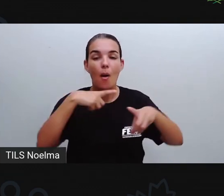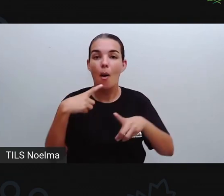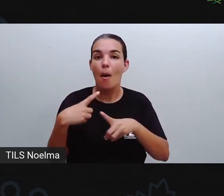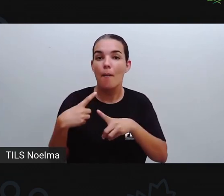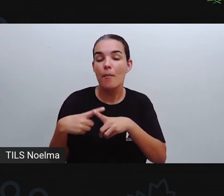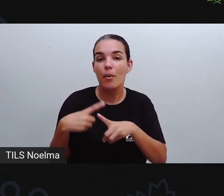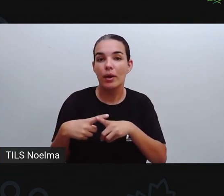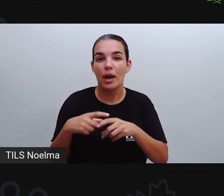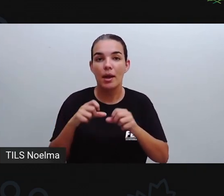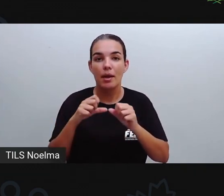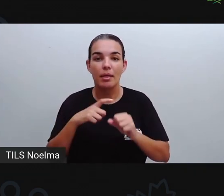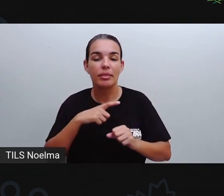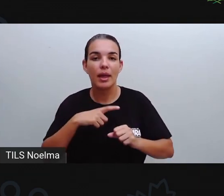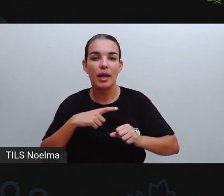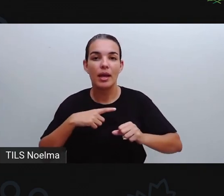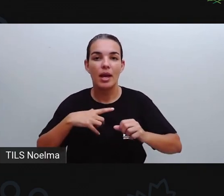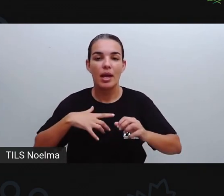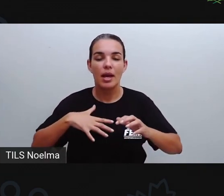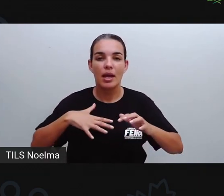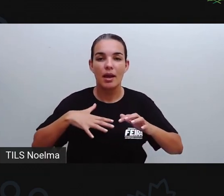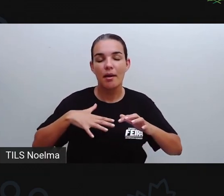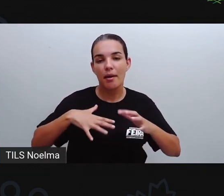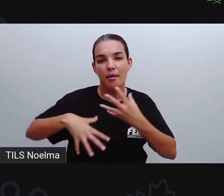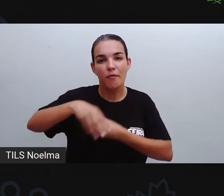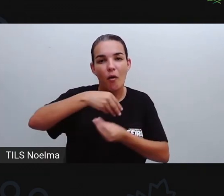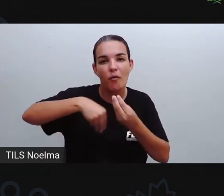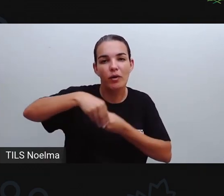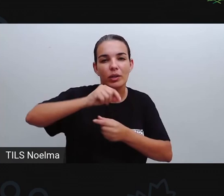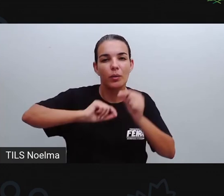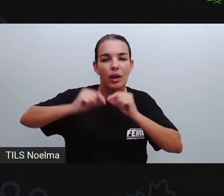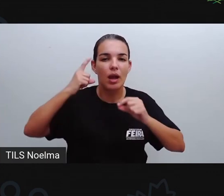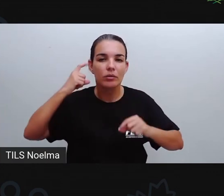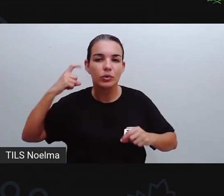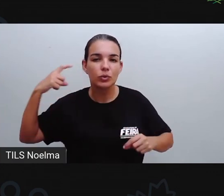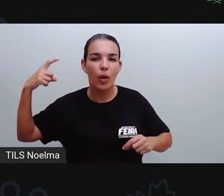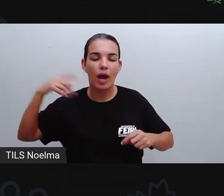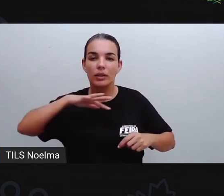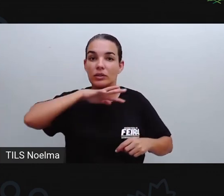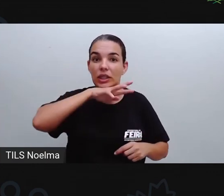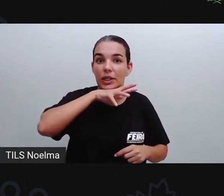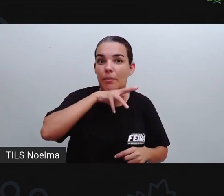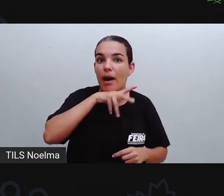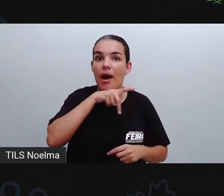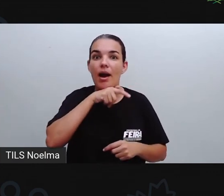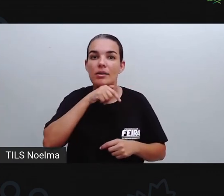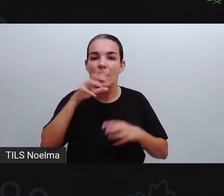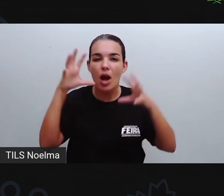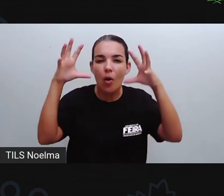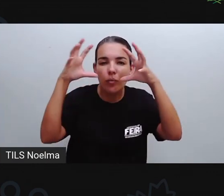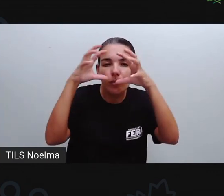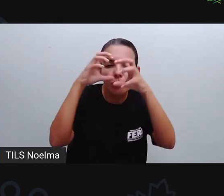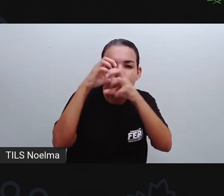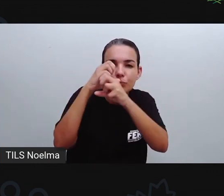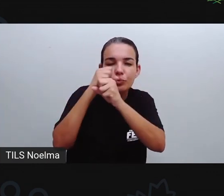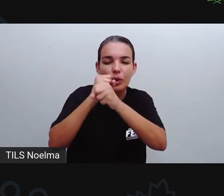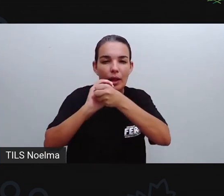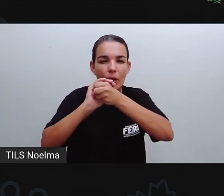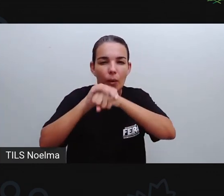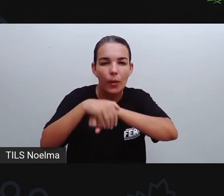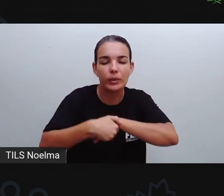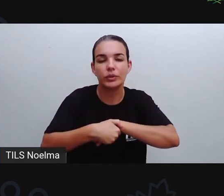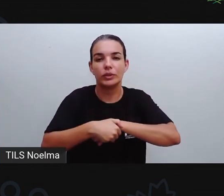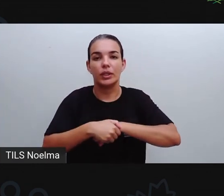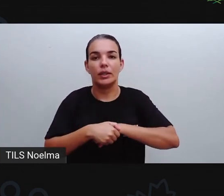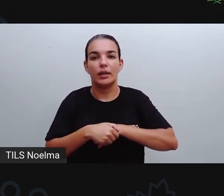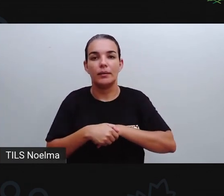Do meio onde está envolvido os ruídos, os animais Do vento, né? A escuridão E já as